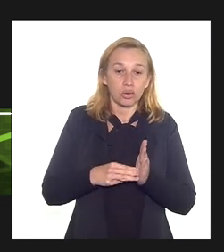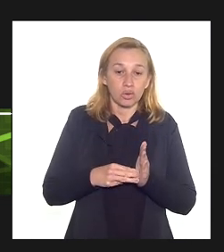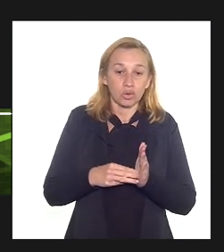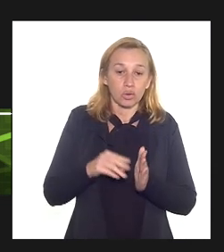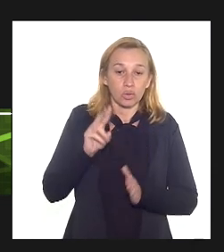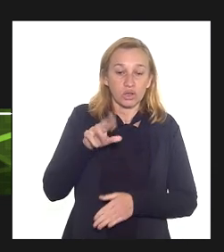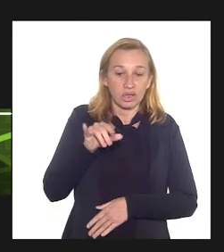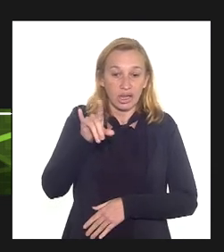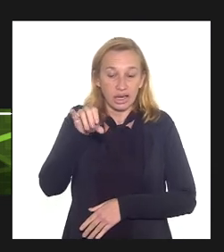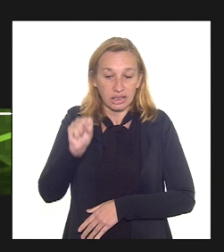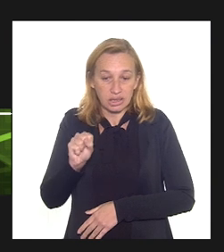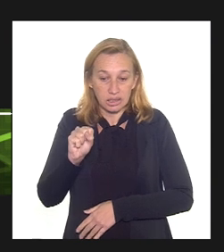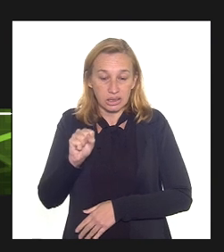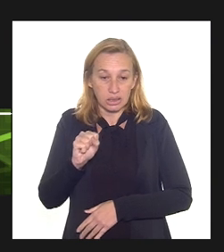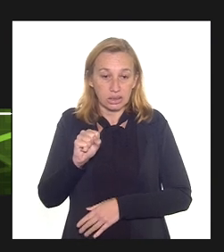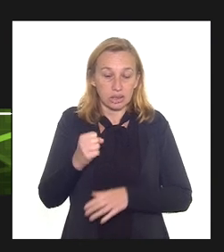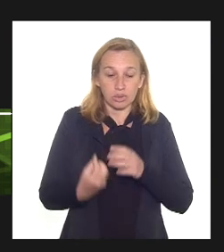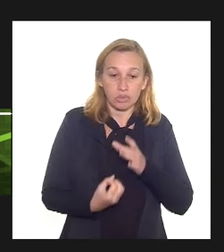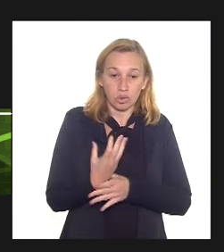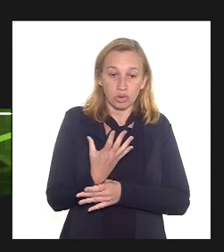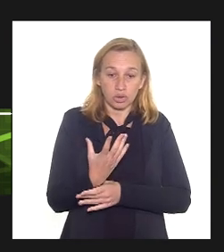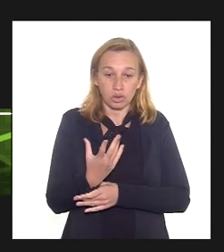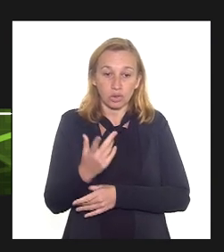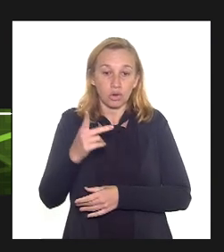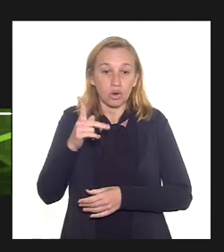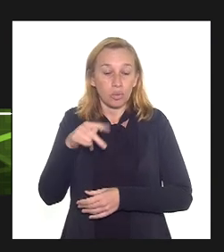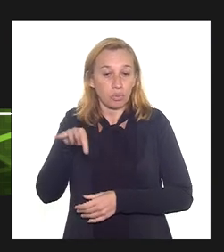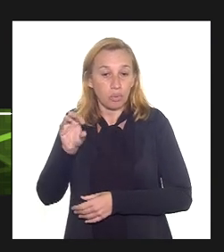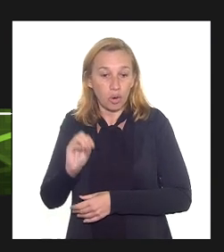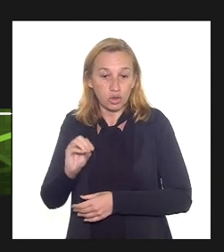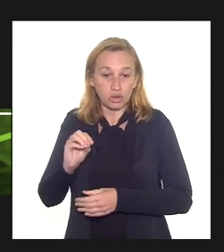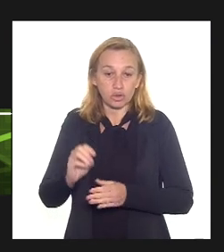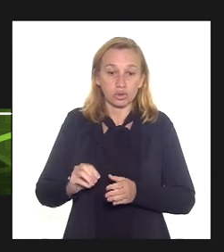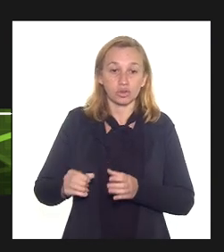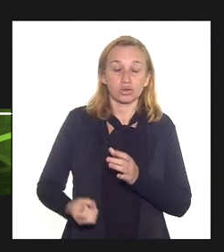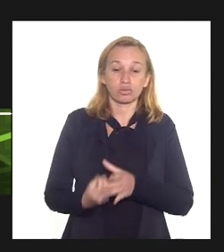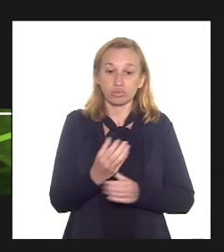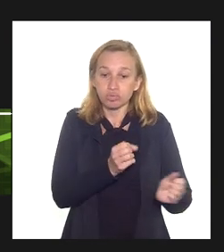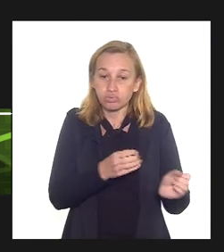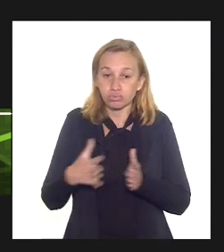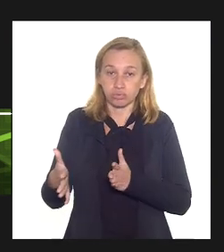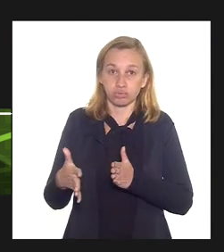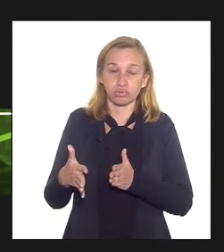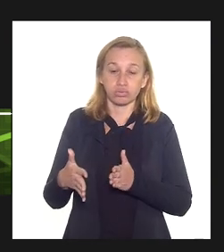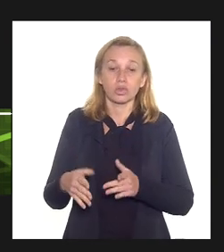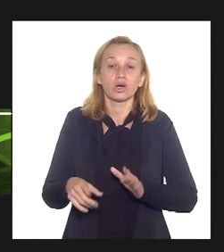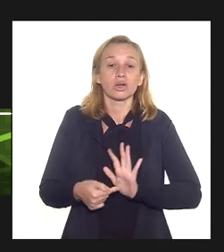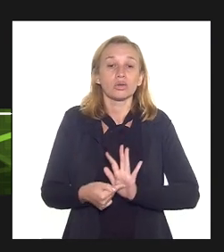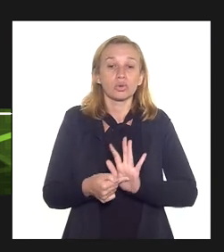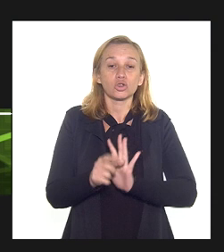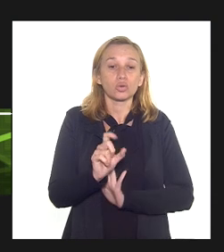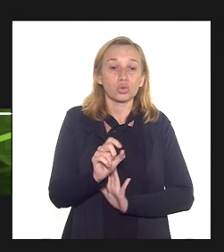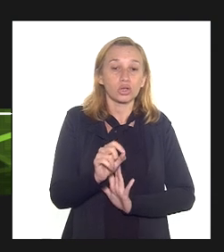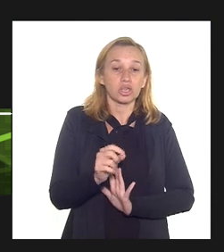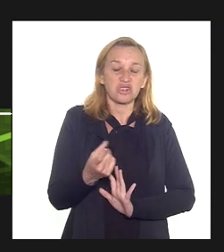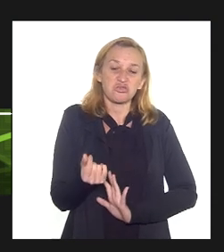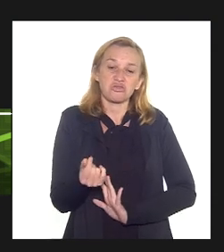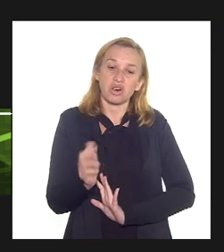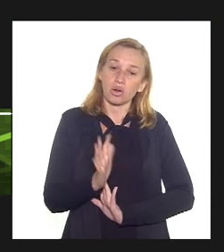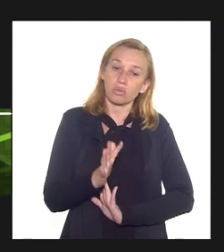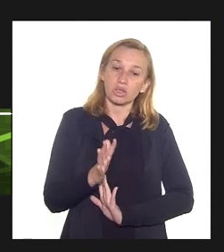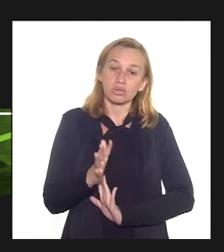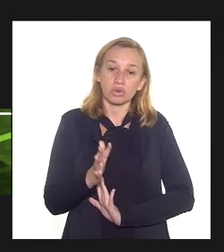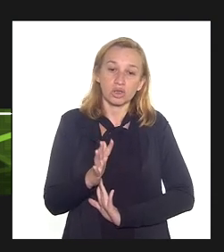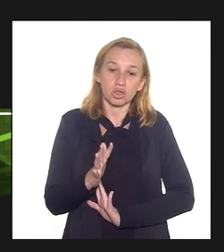ele é aplicável para poços de desenvolvimento da produção basicamente isso se dá a uma taxa calculada tendo